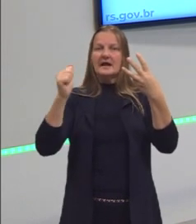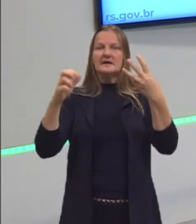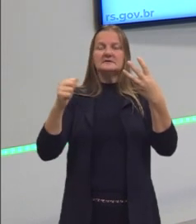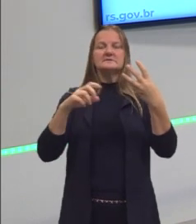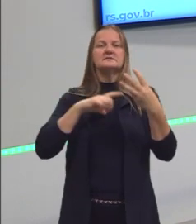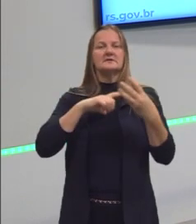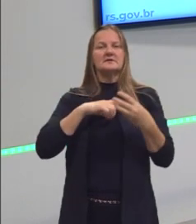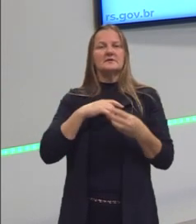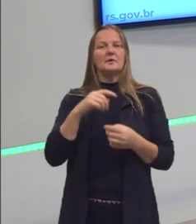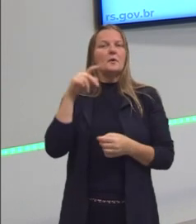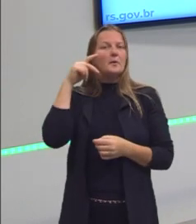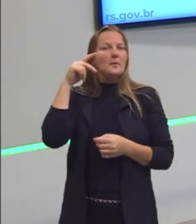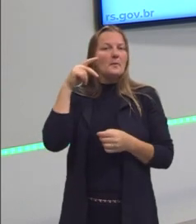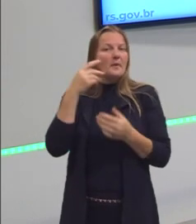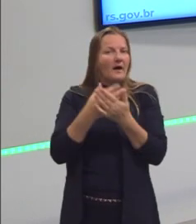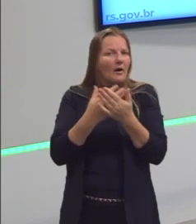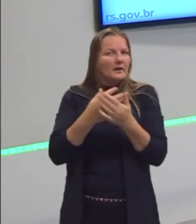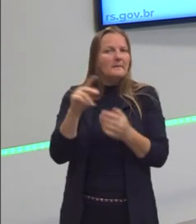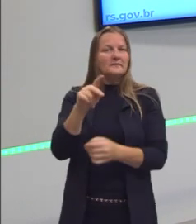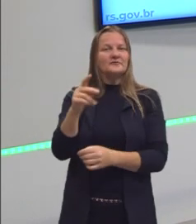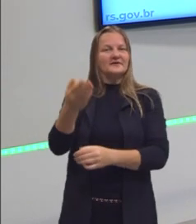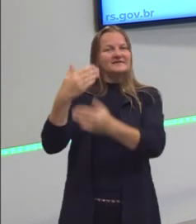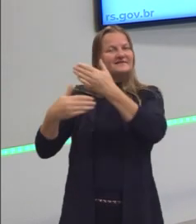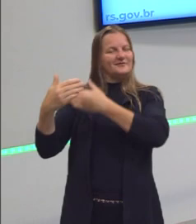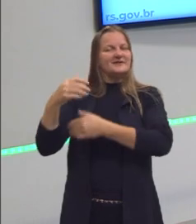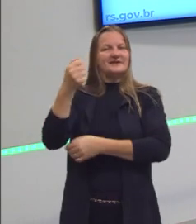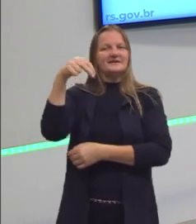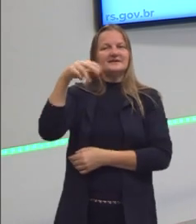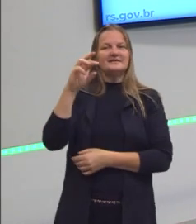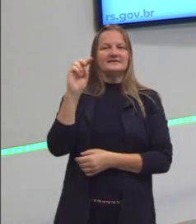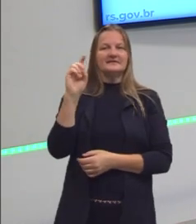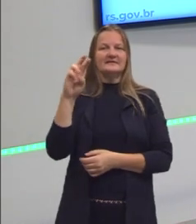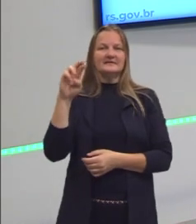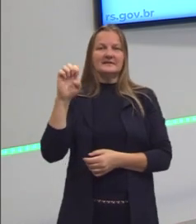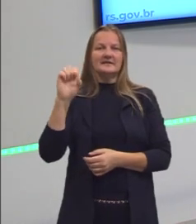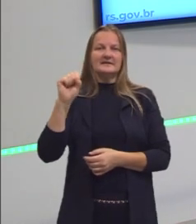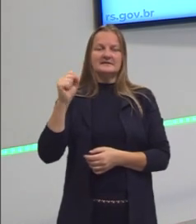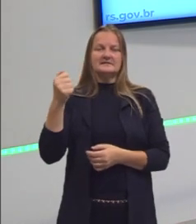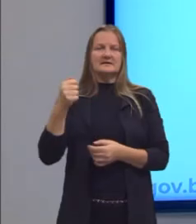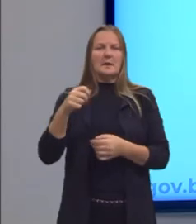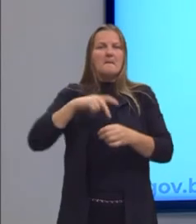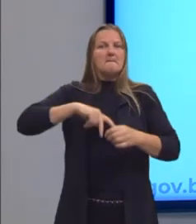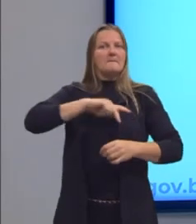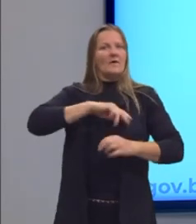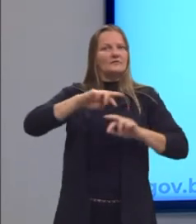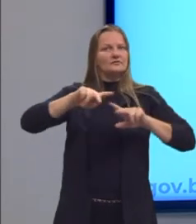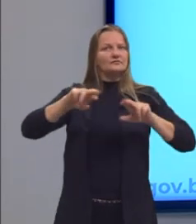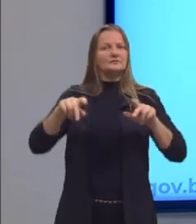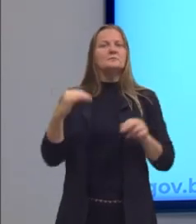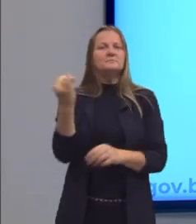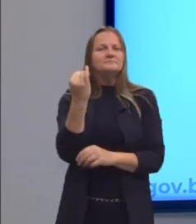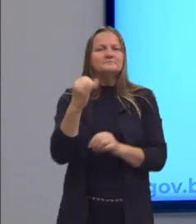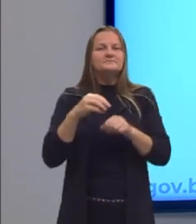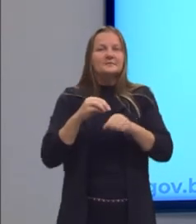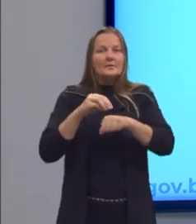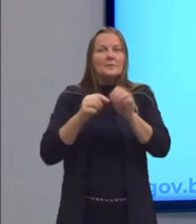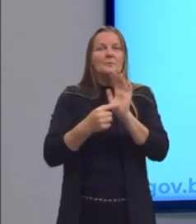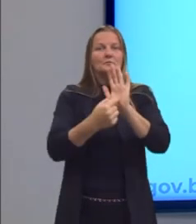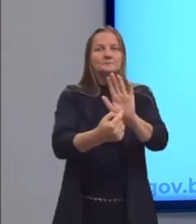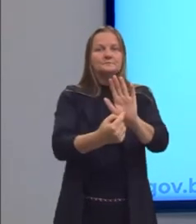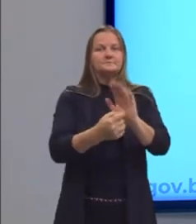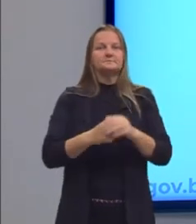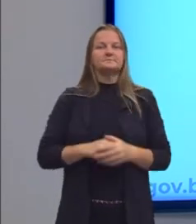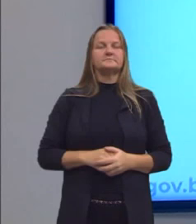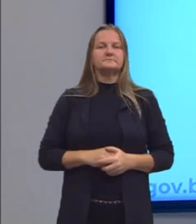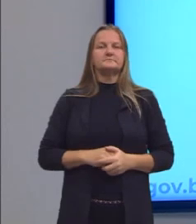Andressa falando sobre esses povos. Hoje a gente não vai ter tempo de falar sobre eles. Mas eu vou falar uma questão importante também, que